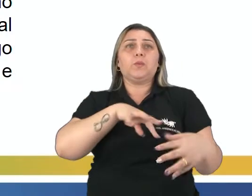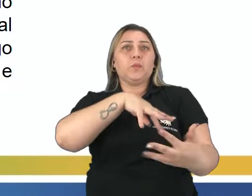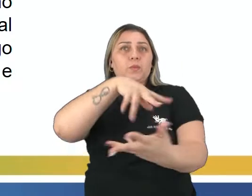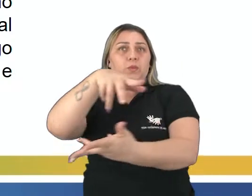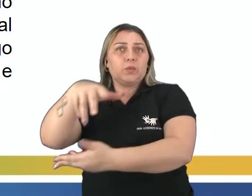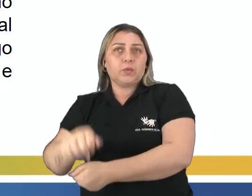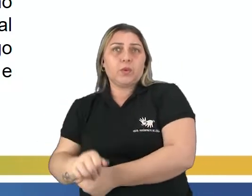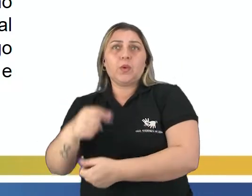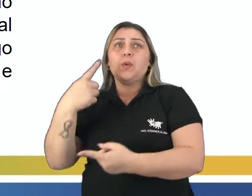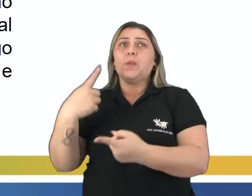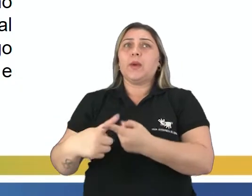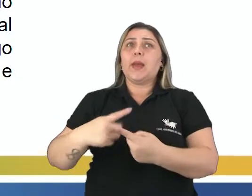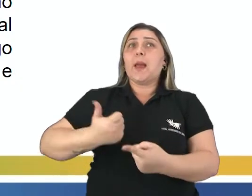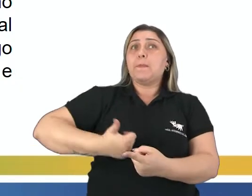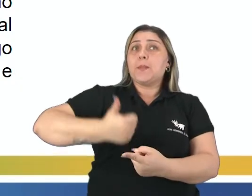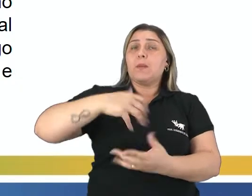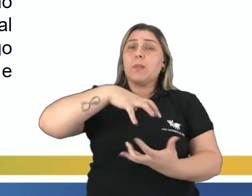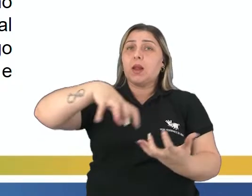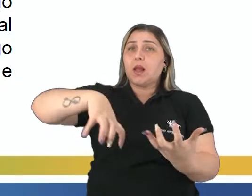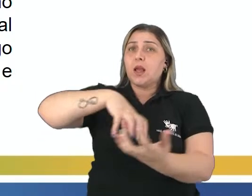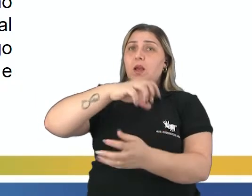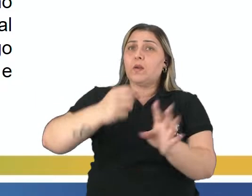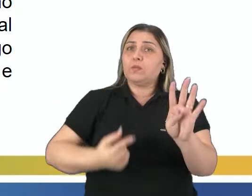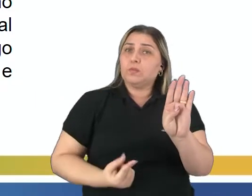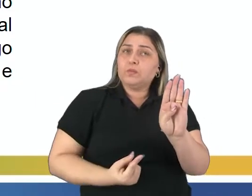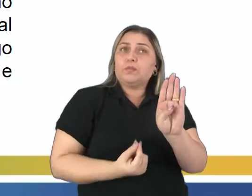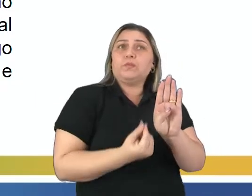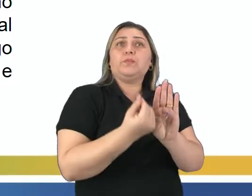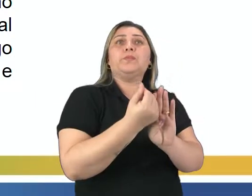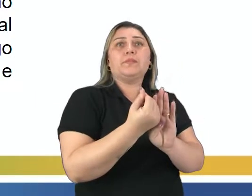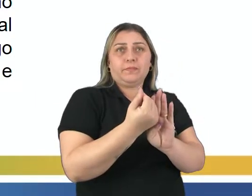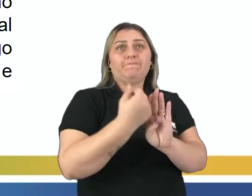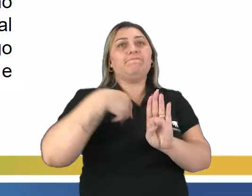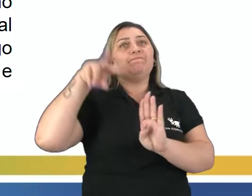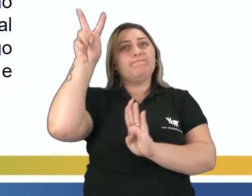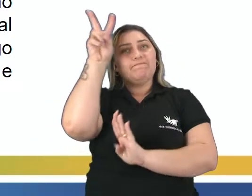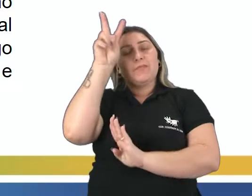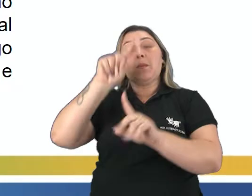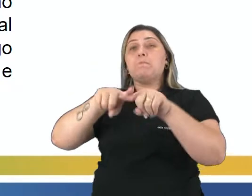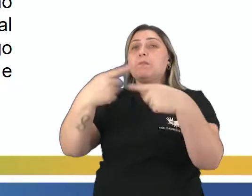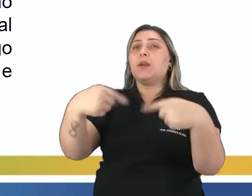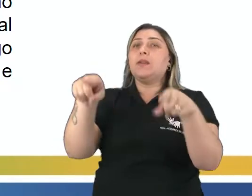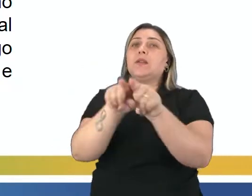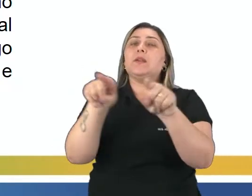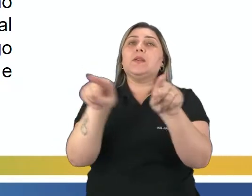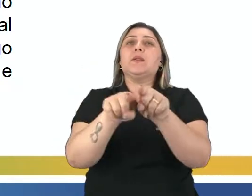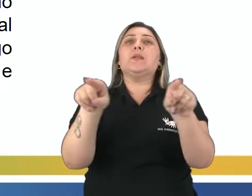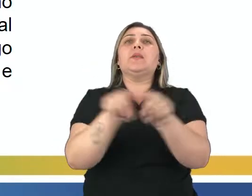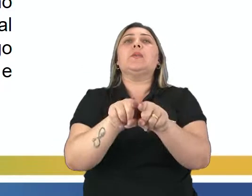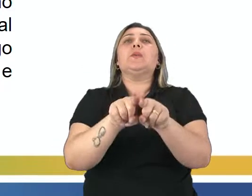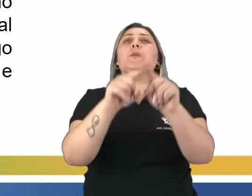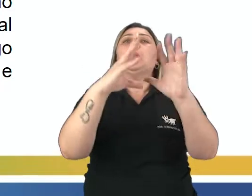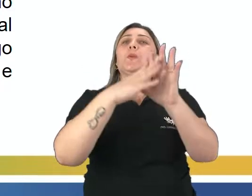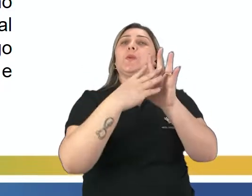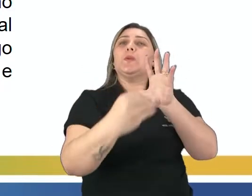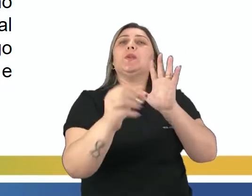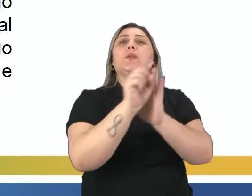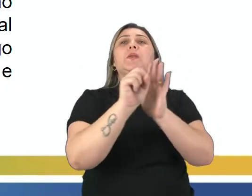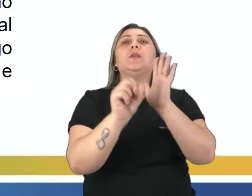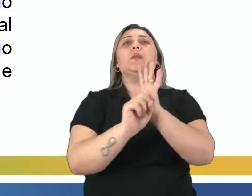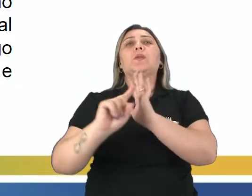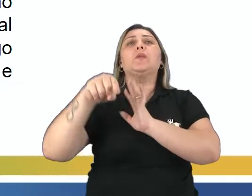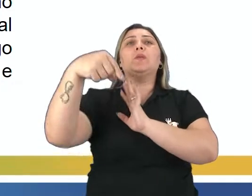do mundo. Não apenas por se tratar da primeira Revolução Burguesa da história, mas também por inspirar no século